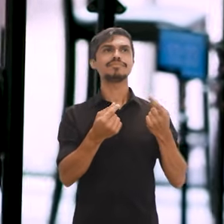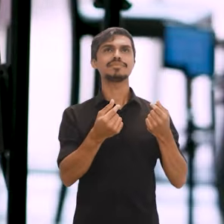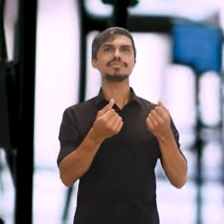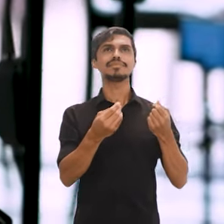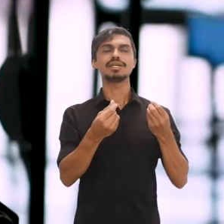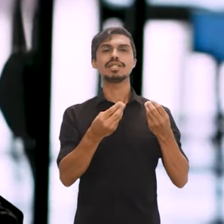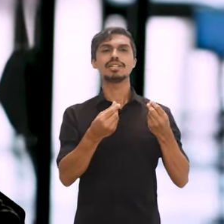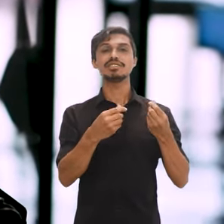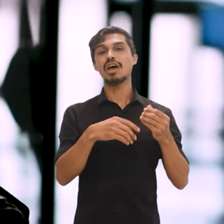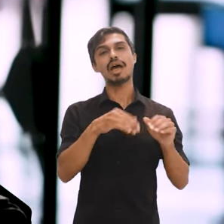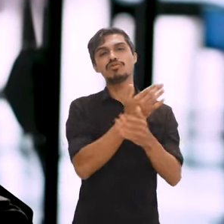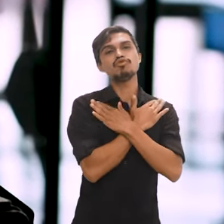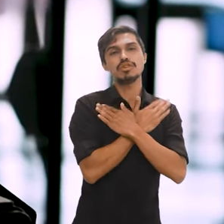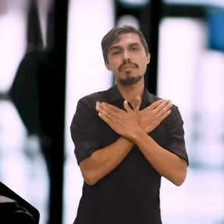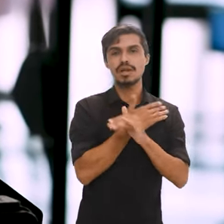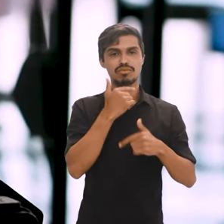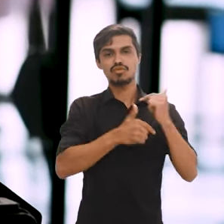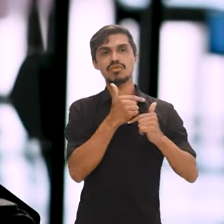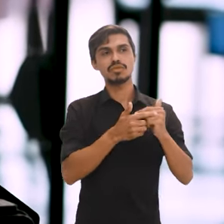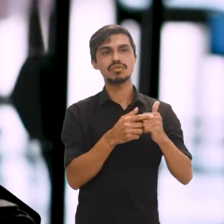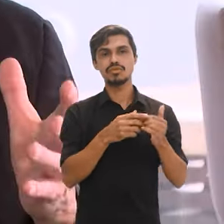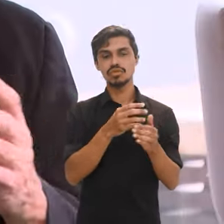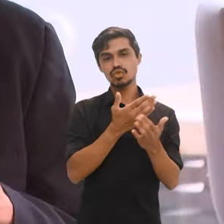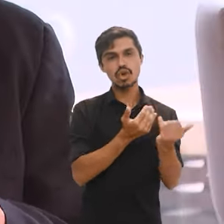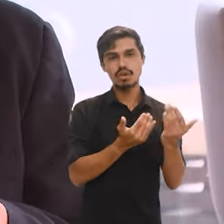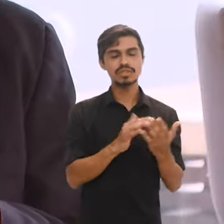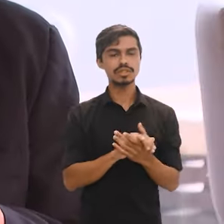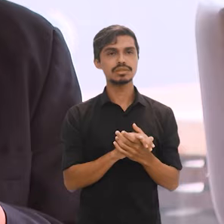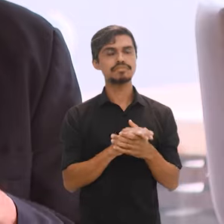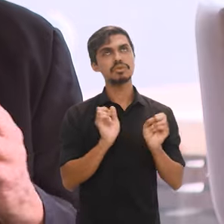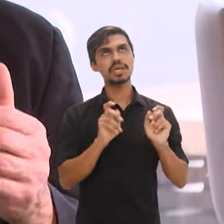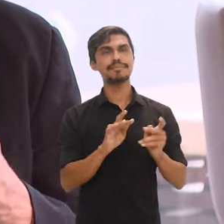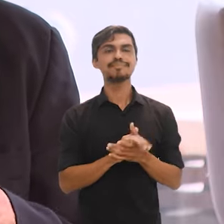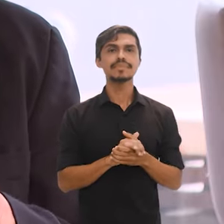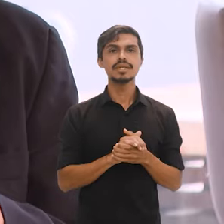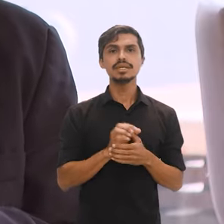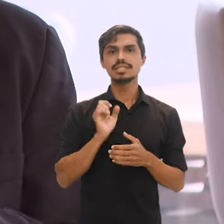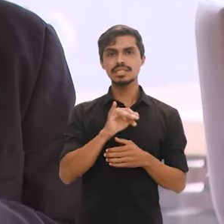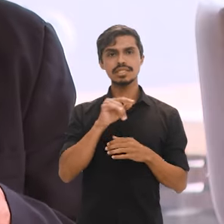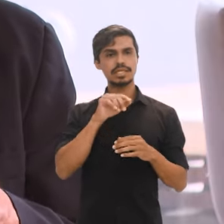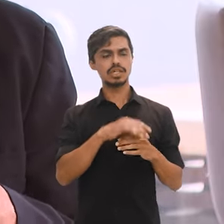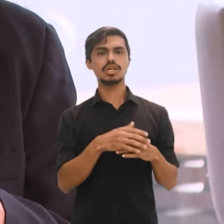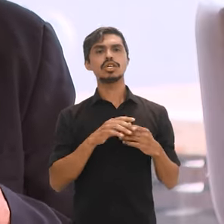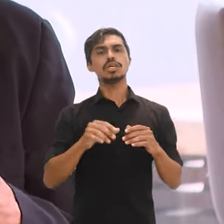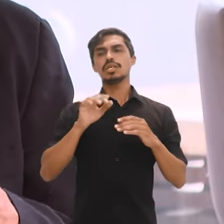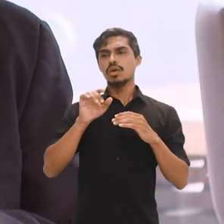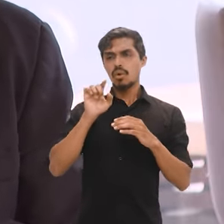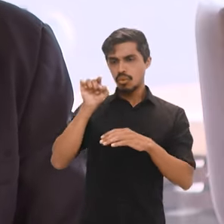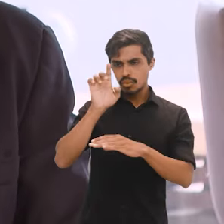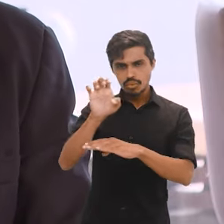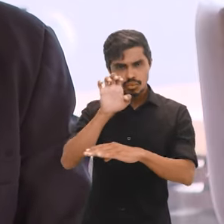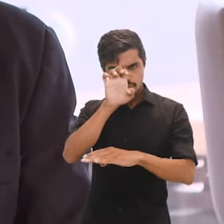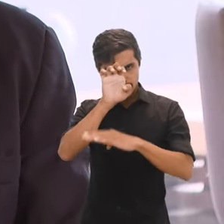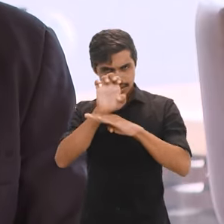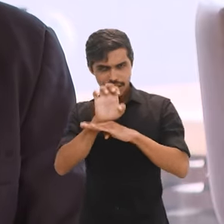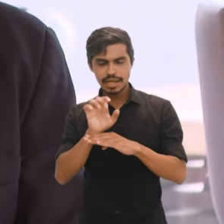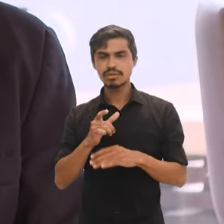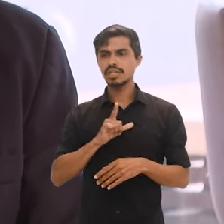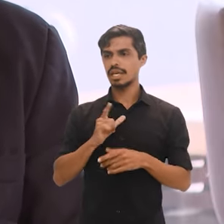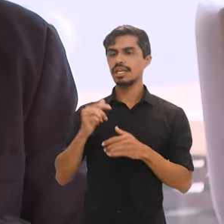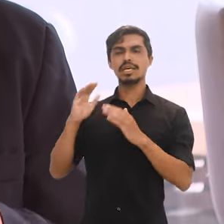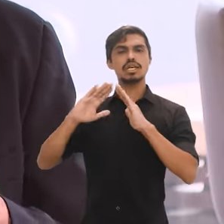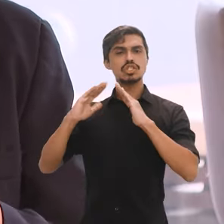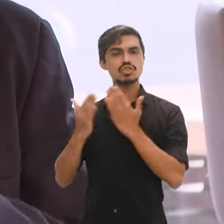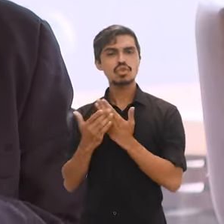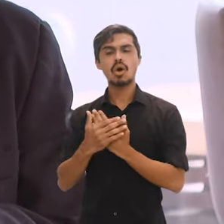do desemprego, do emprego, dos jovens. Se nós estamos tendo um bom desempenho em determinado estado ou município em termos escolar,